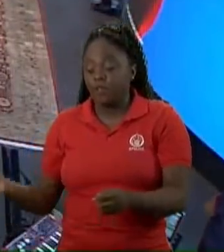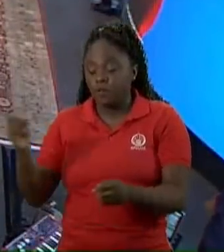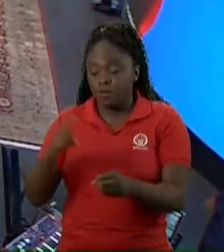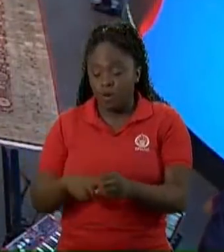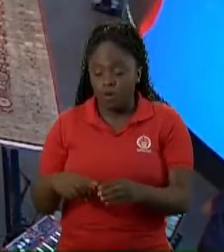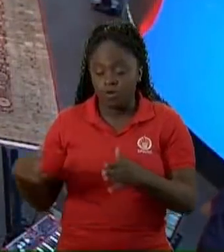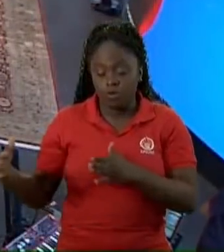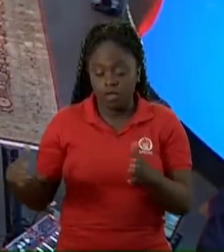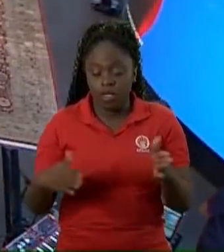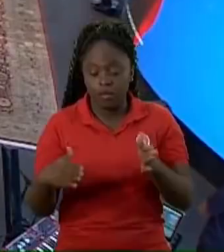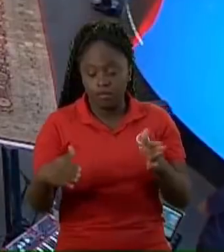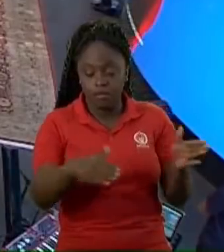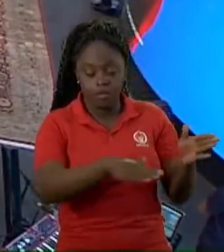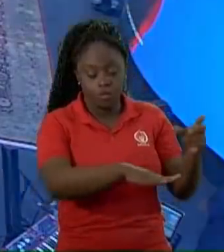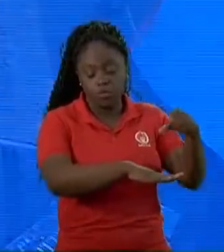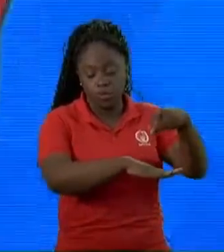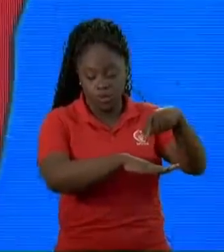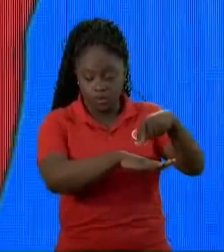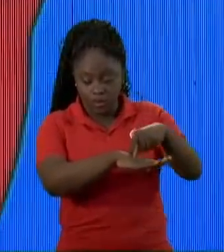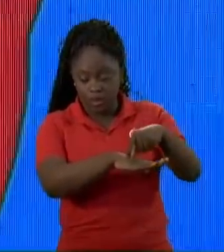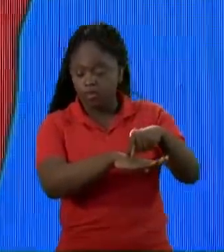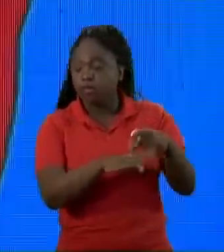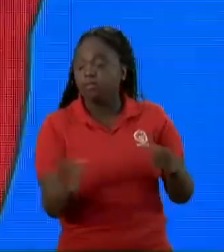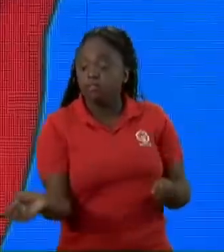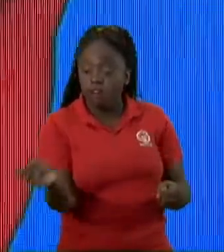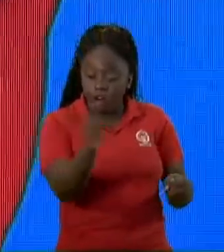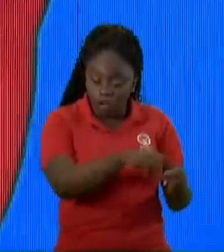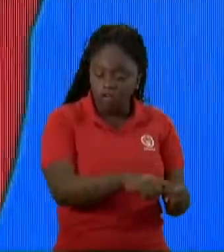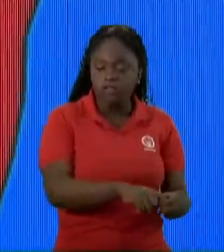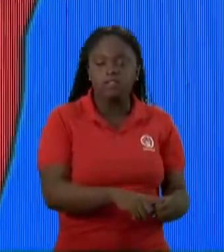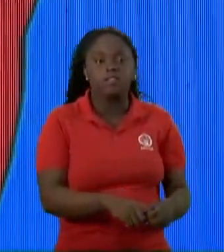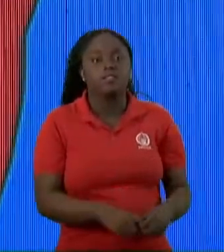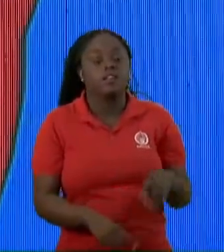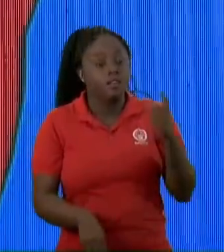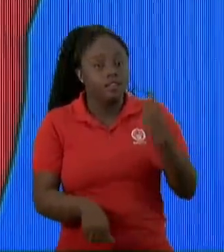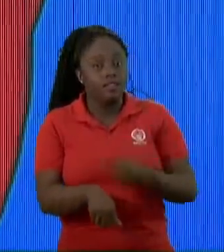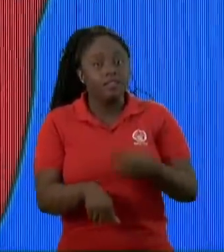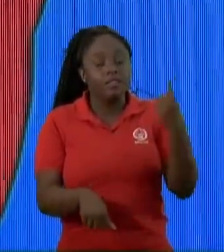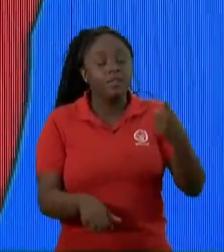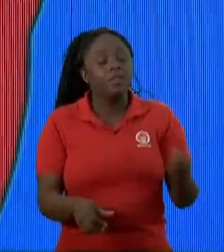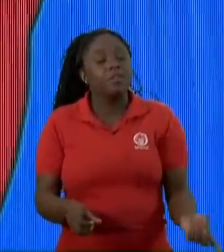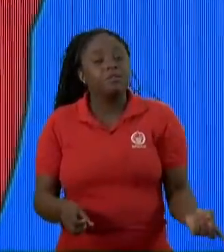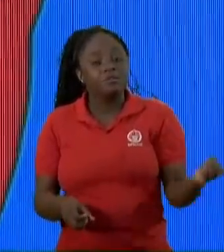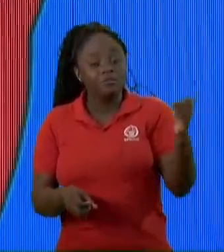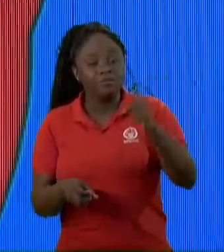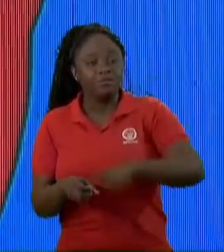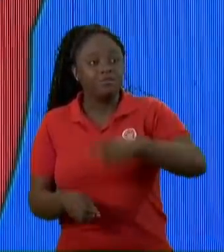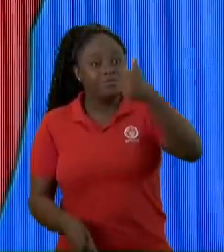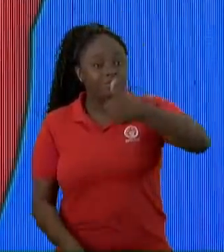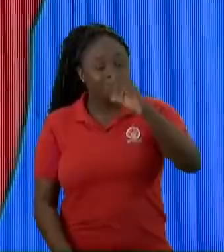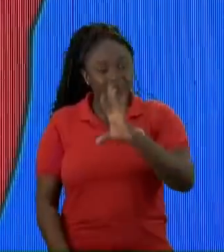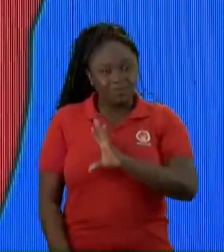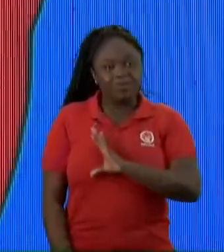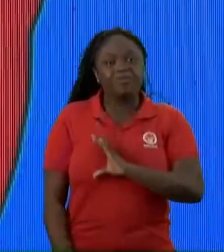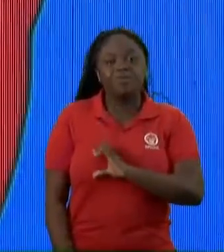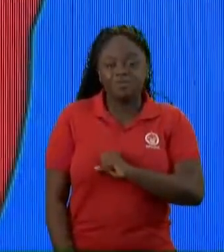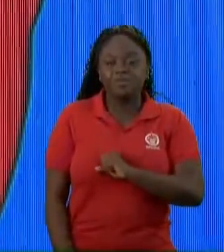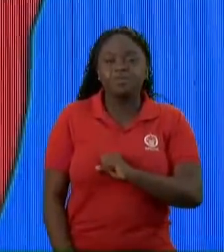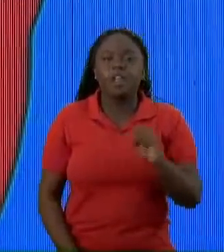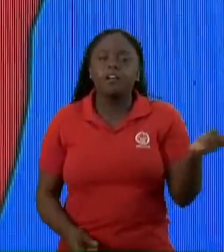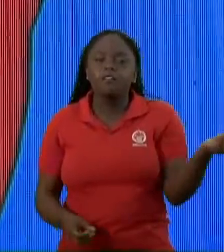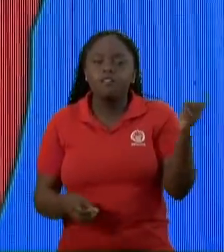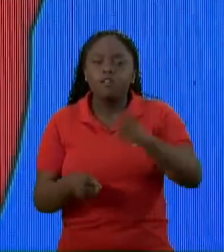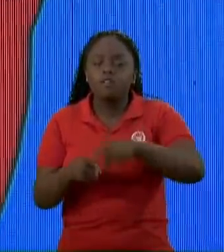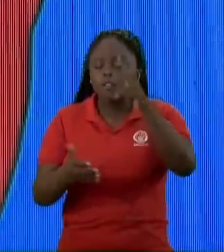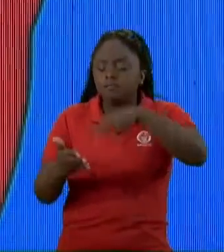caminho de Damasco Volte É hora de voltar, gente Voltar ao primeiro amor Voltar à